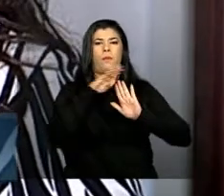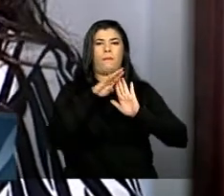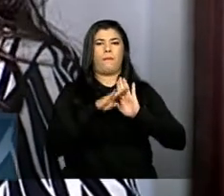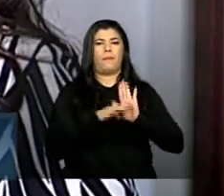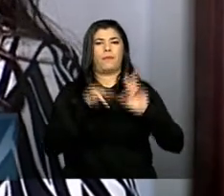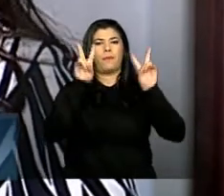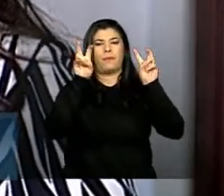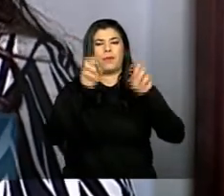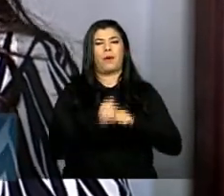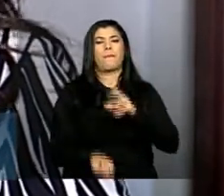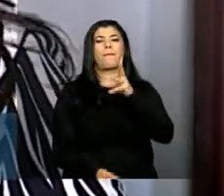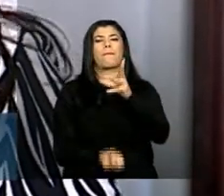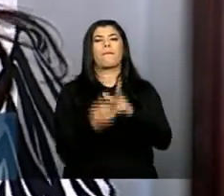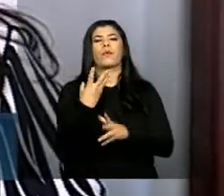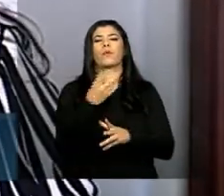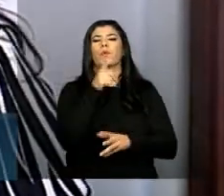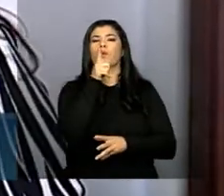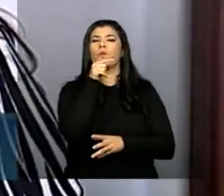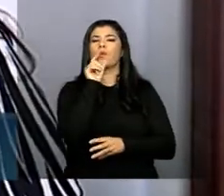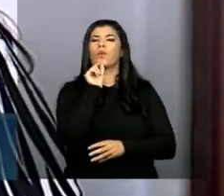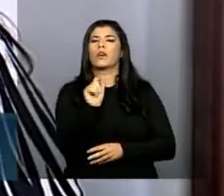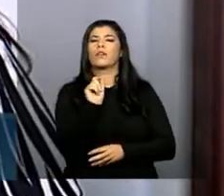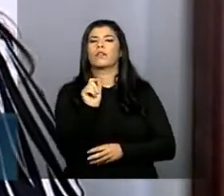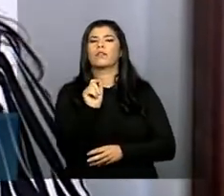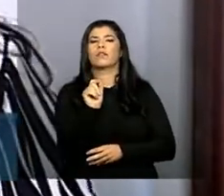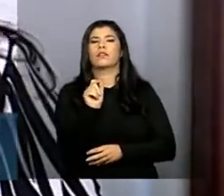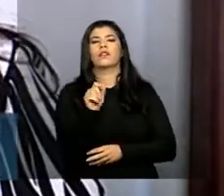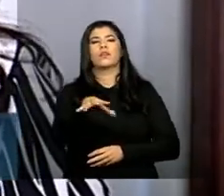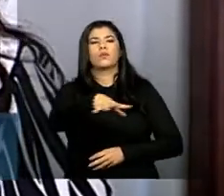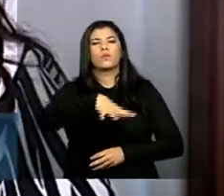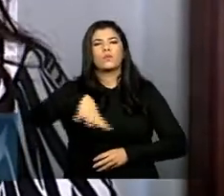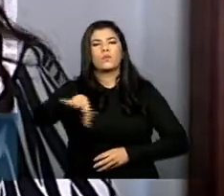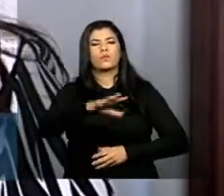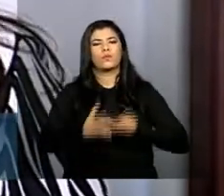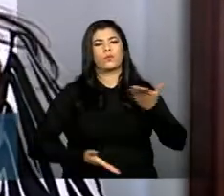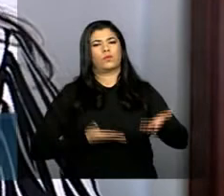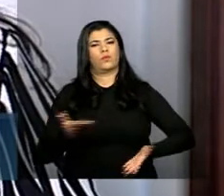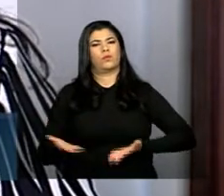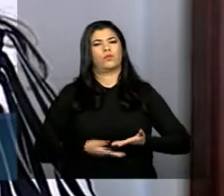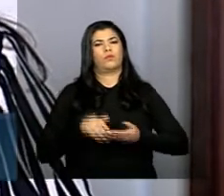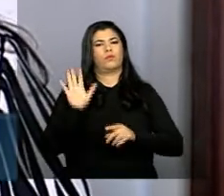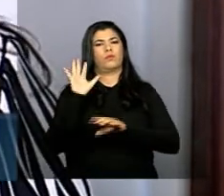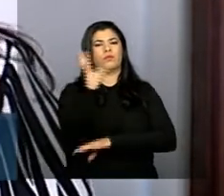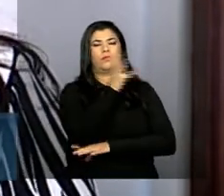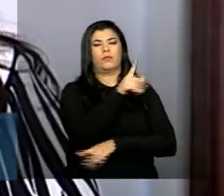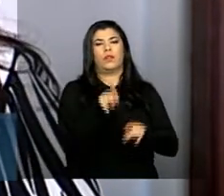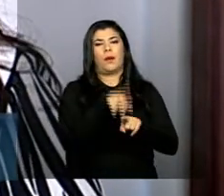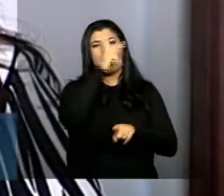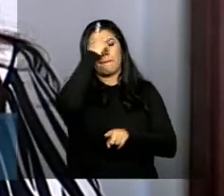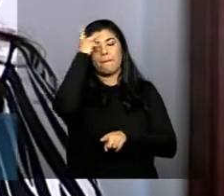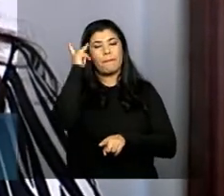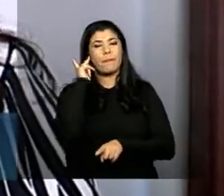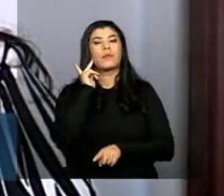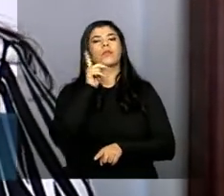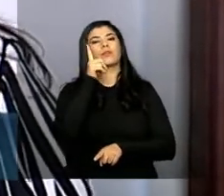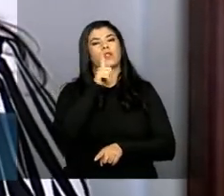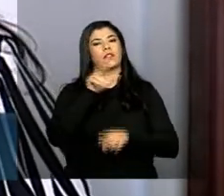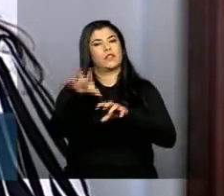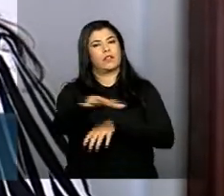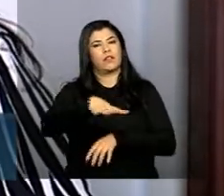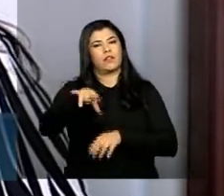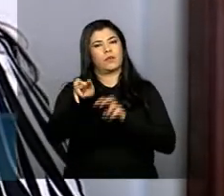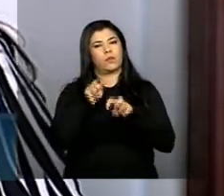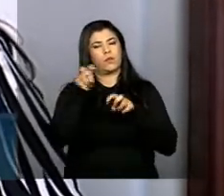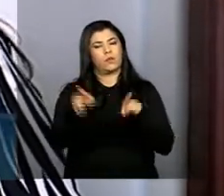produtor de água que é a questão dos serviços ambientais para os produtores que conseguem fazer e fazem muito